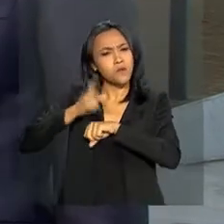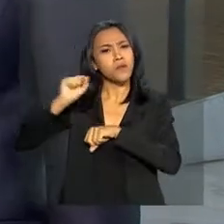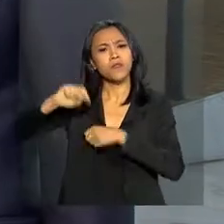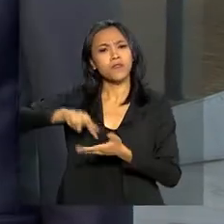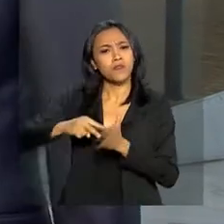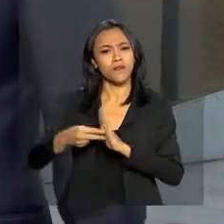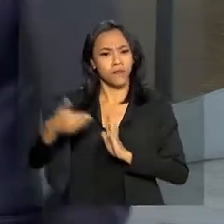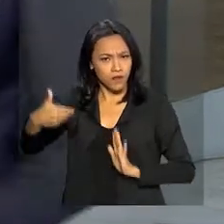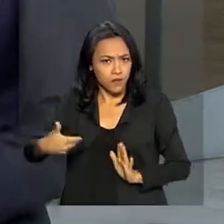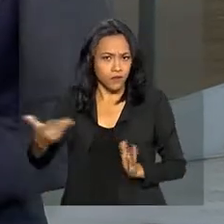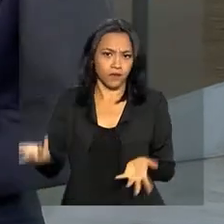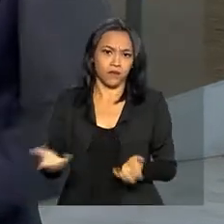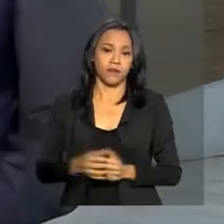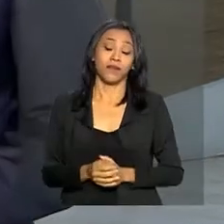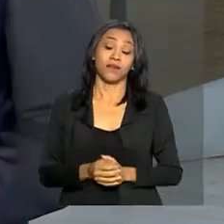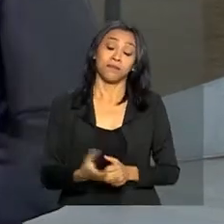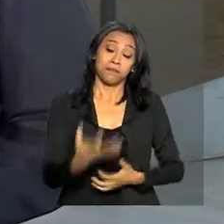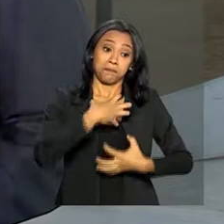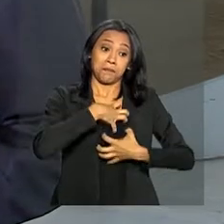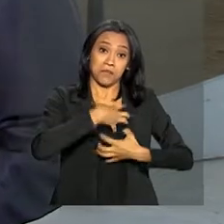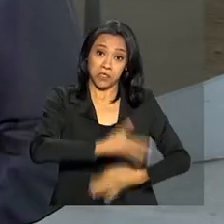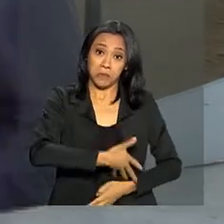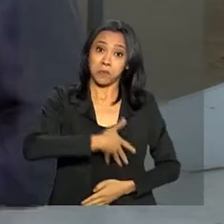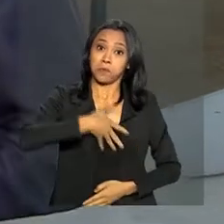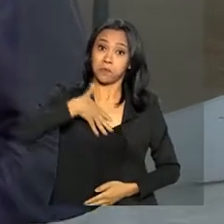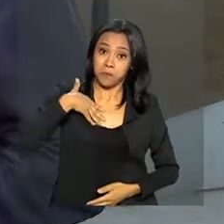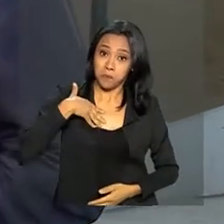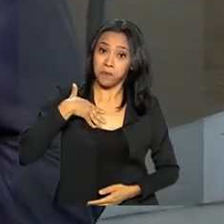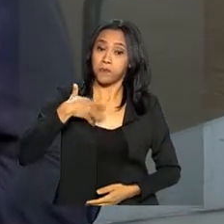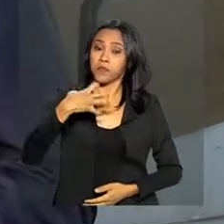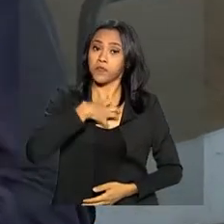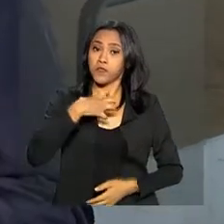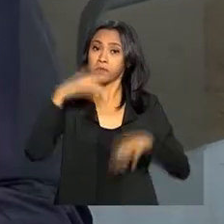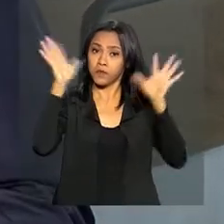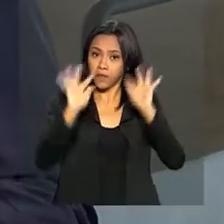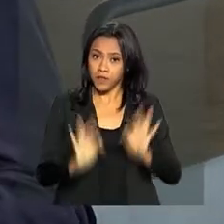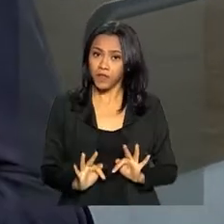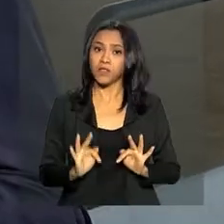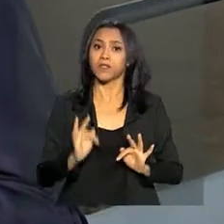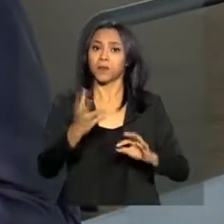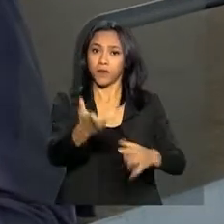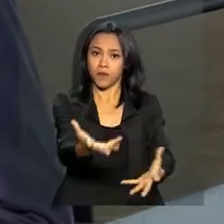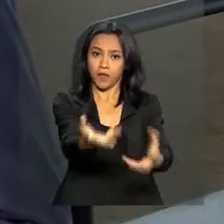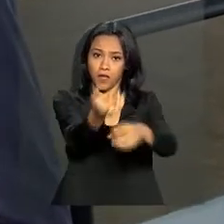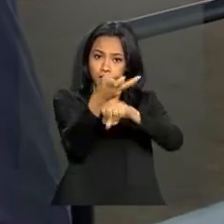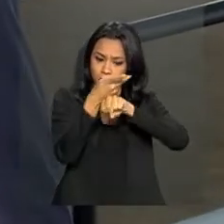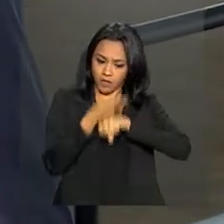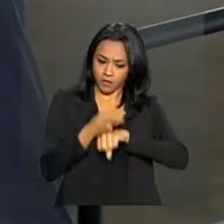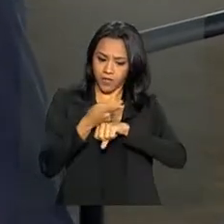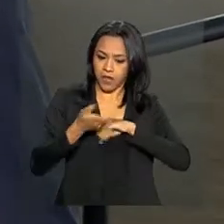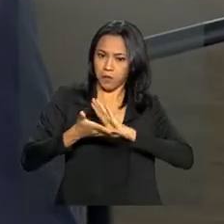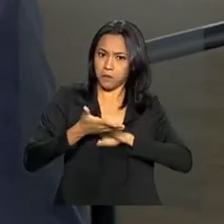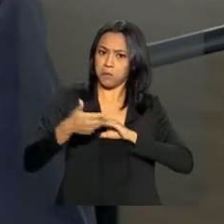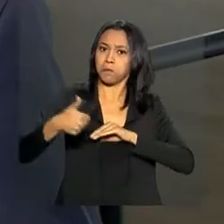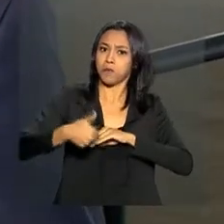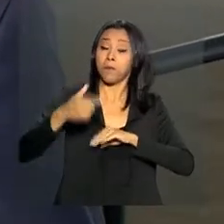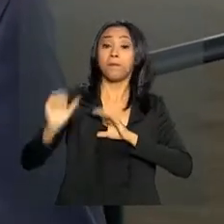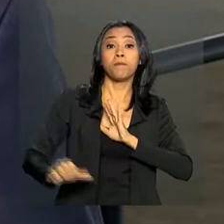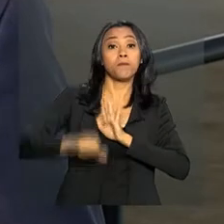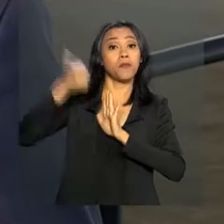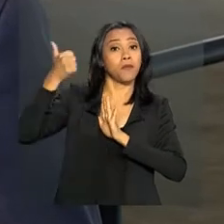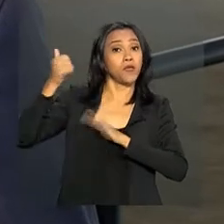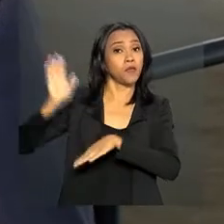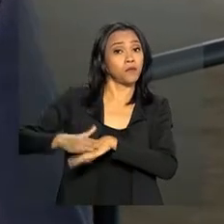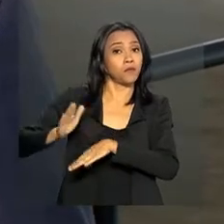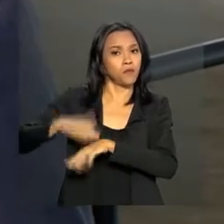representa? Olha, para a gente é uma honra. A gente fica muito feliz por receber esse prêmio. Essa é uma iniciativa pioneira da CGU, durante